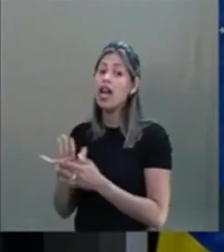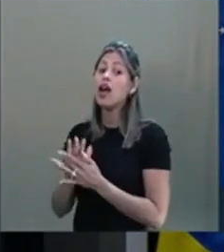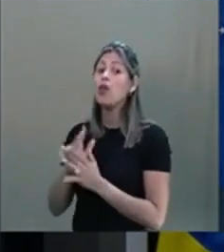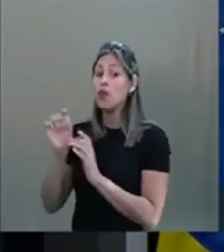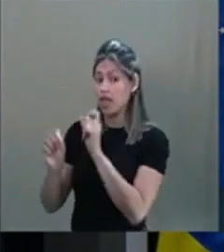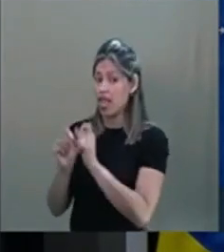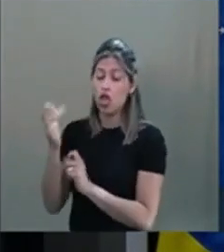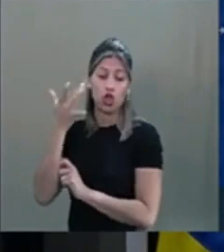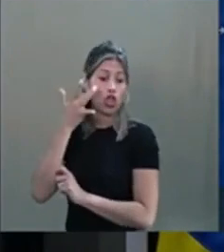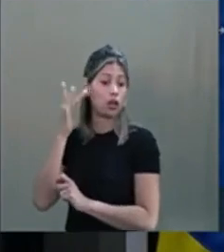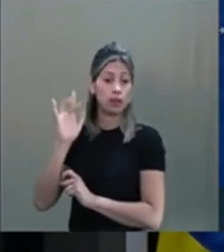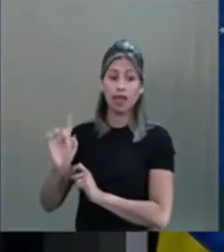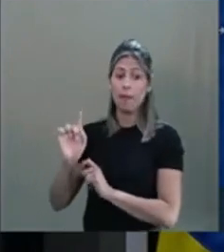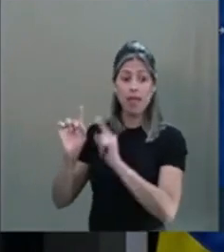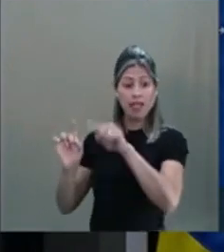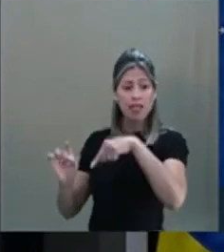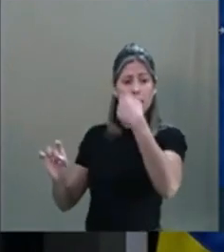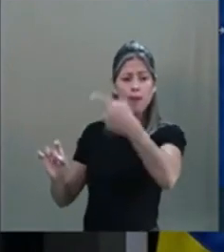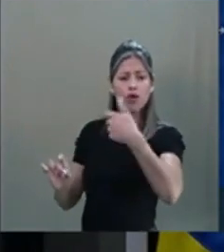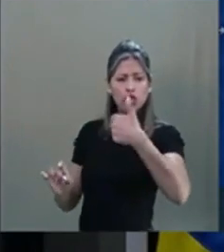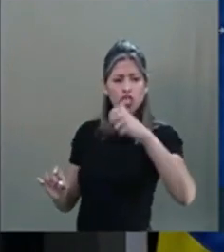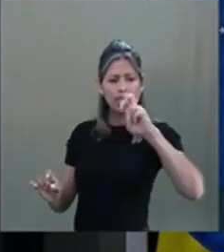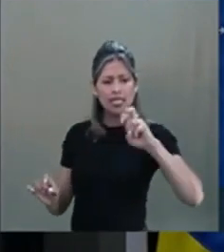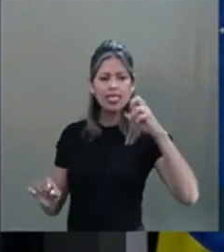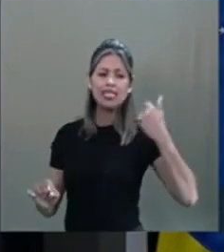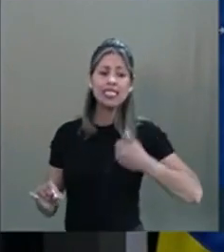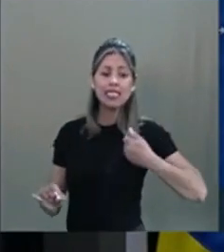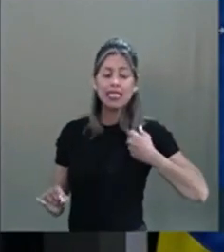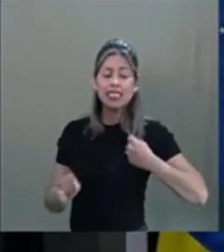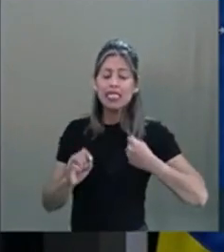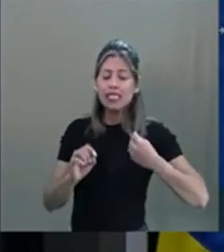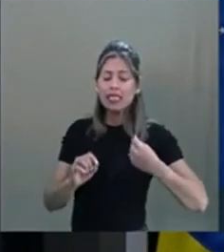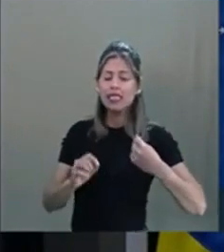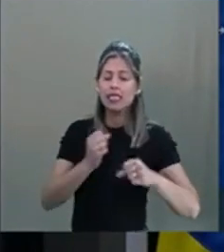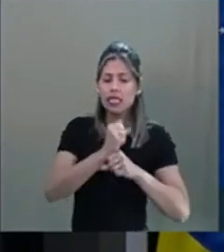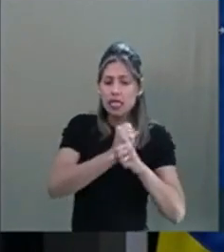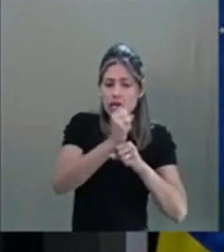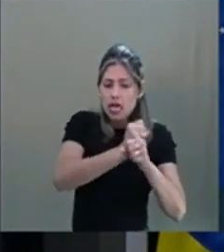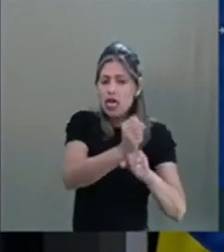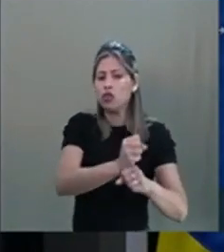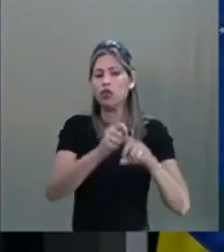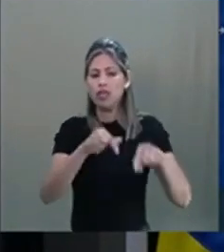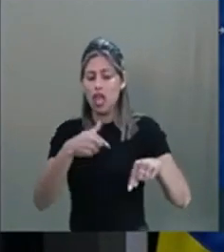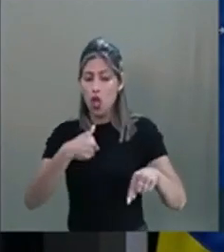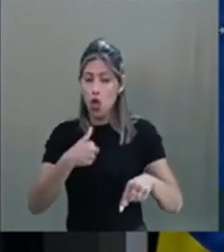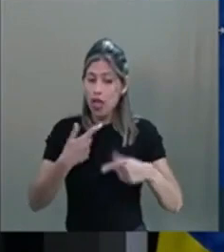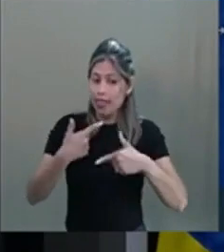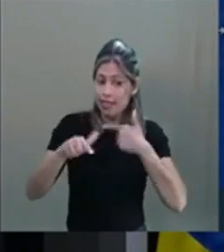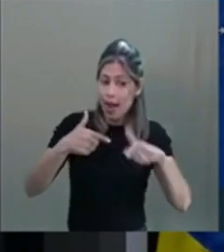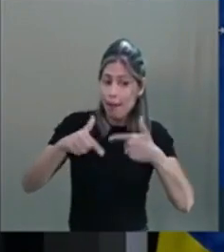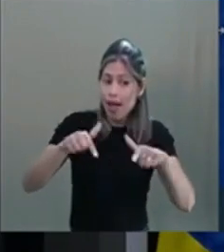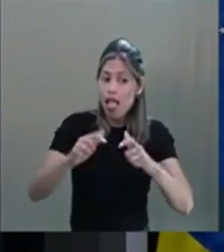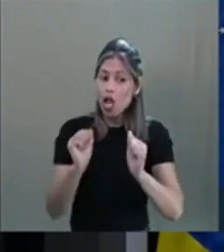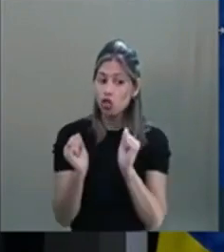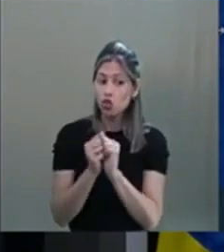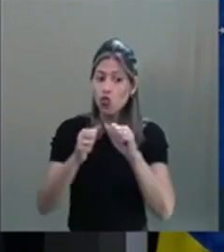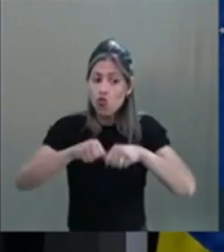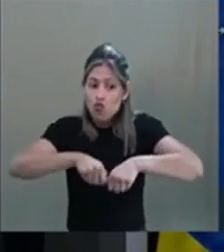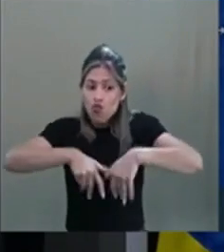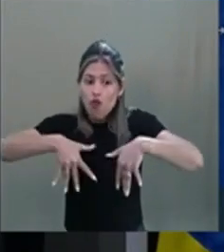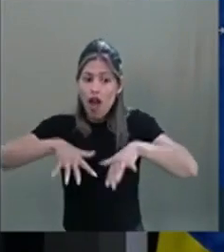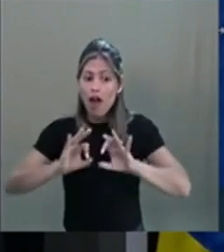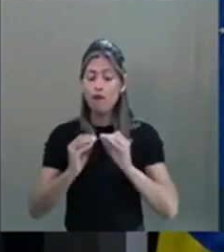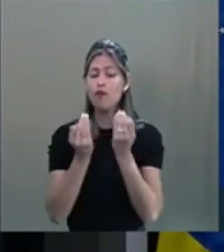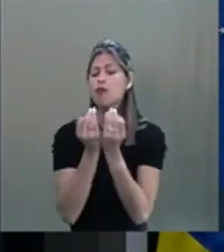iria trabalhar com constelação familiar. E que esse nome fazia jus ao que realmente é a constelação familiar,